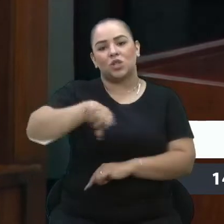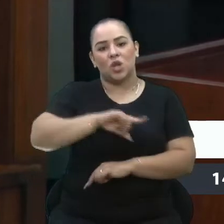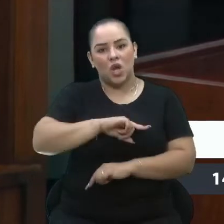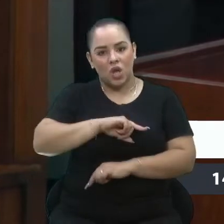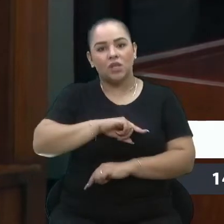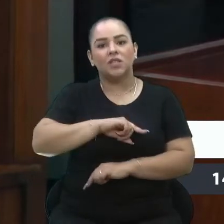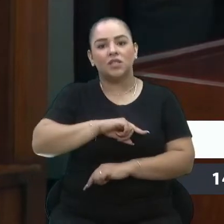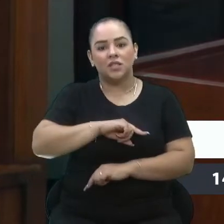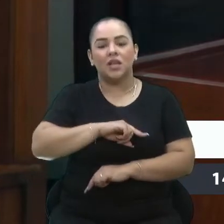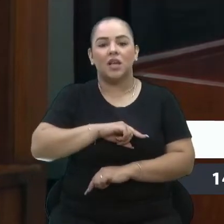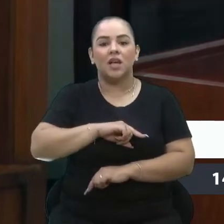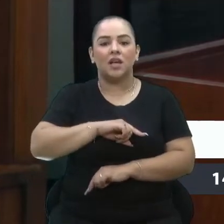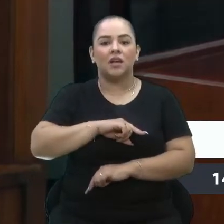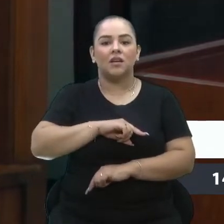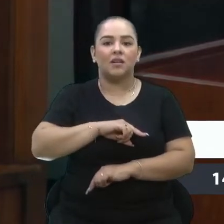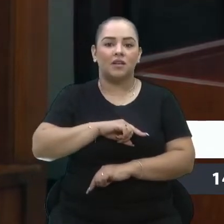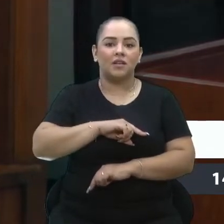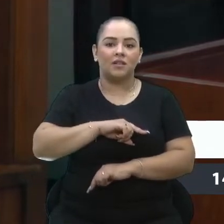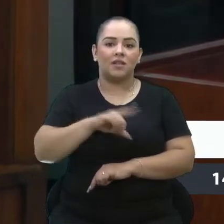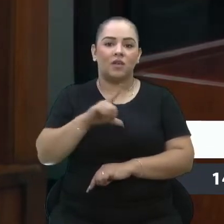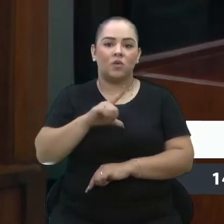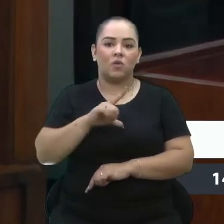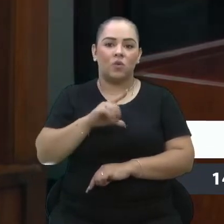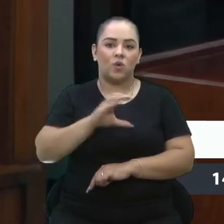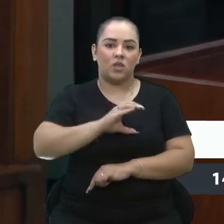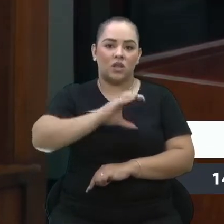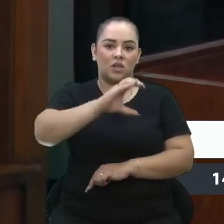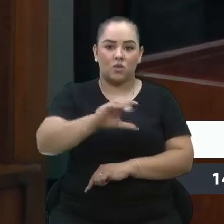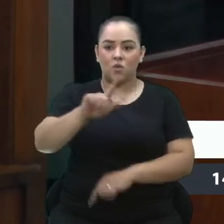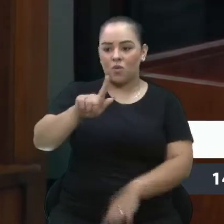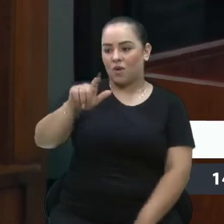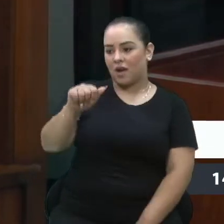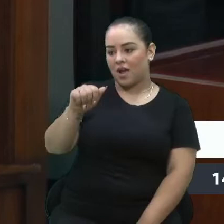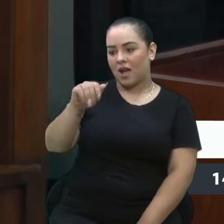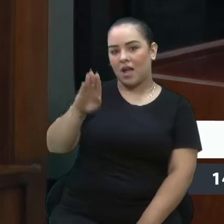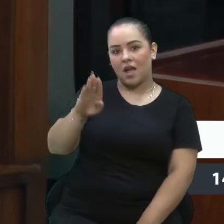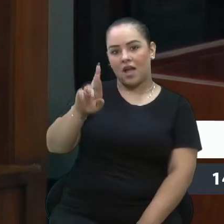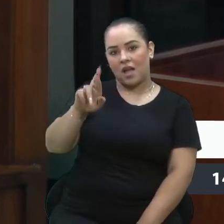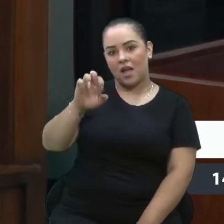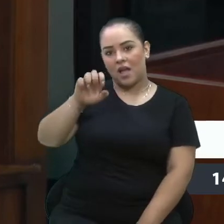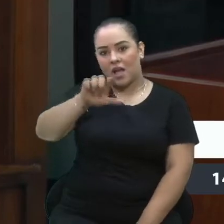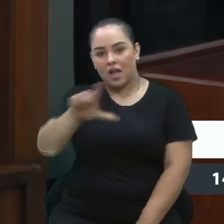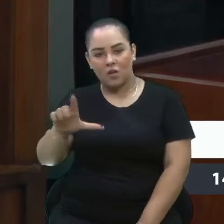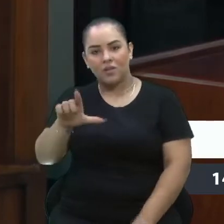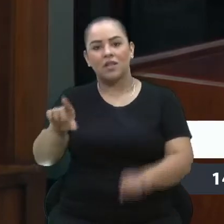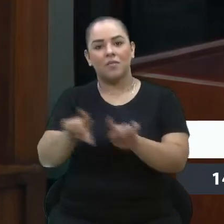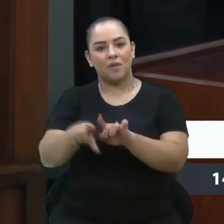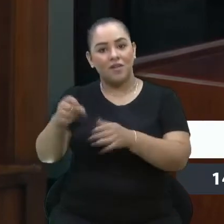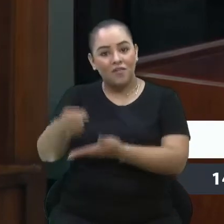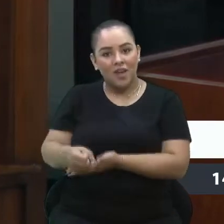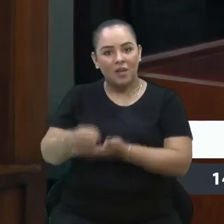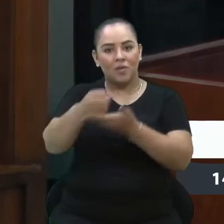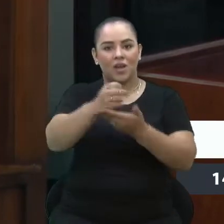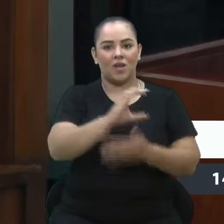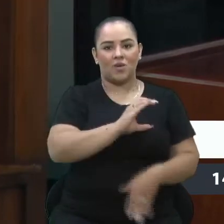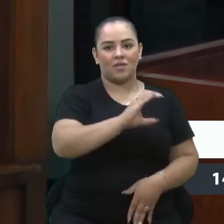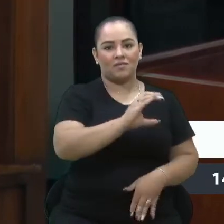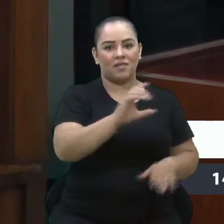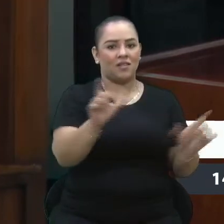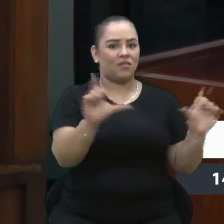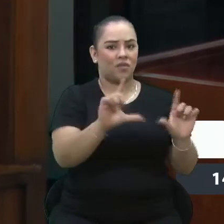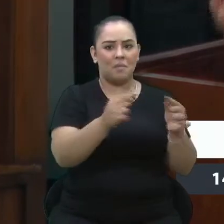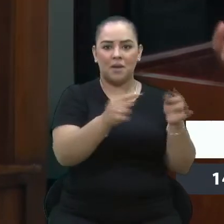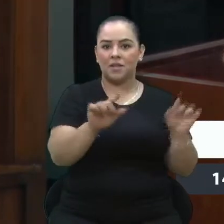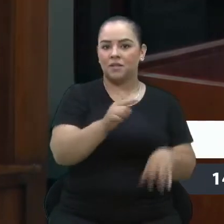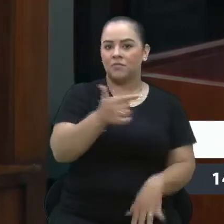coordenador da comunicação, o Gabriel Laim, vai acabar dando esse suporte também na coordenação da TV. Mas ele não tem como